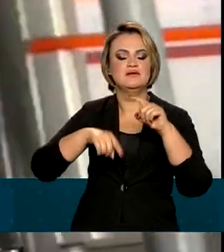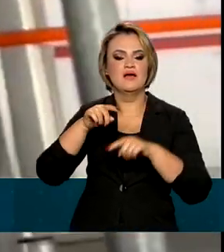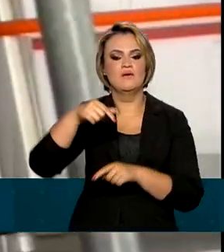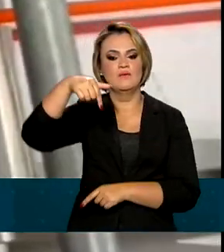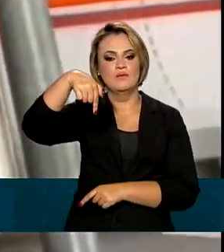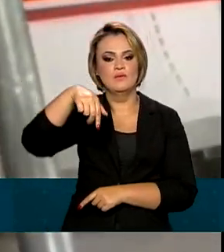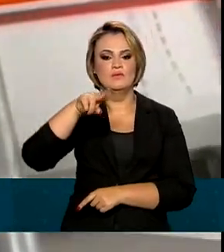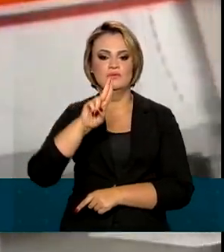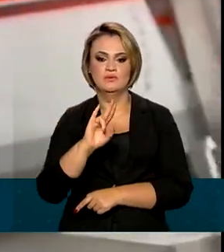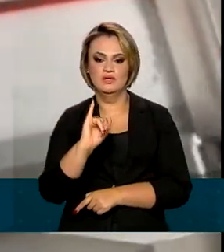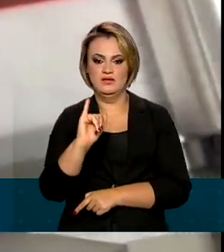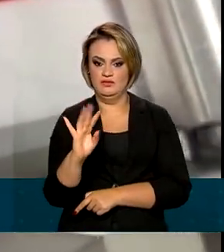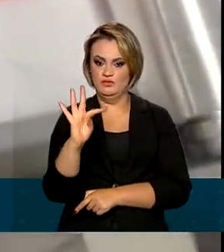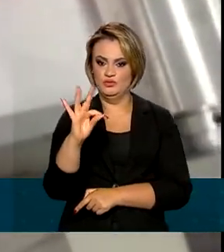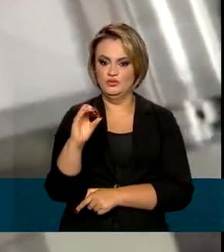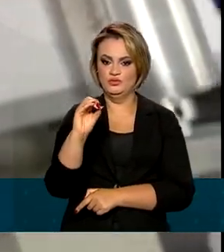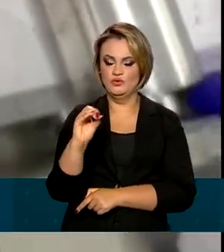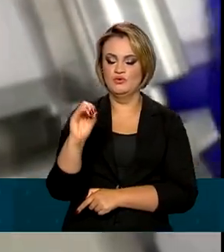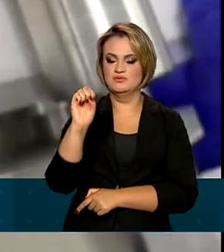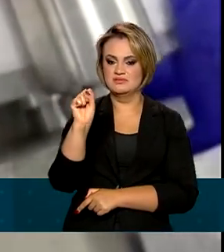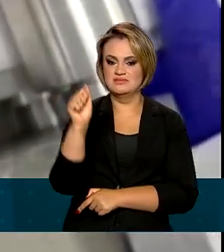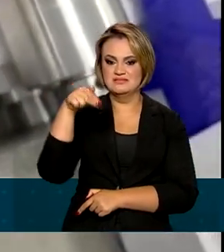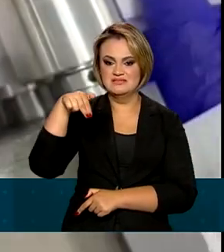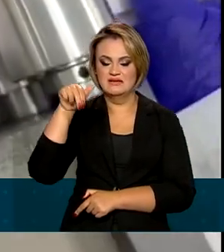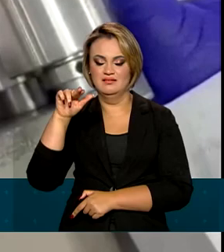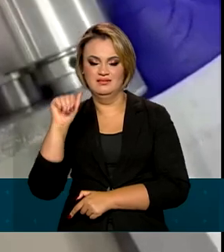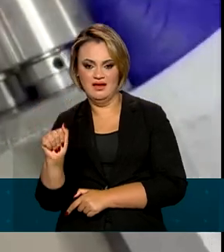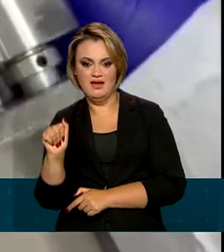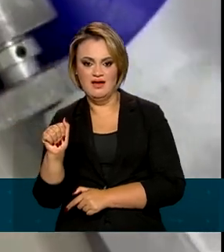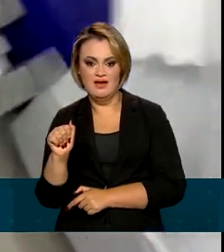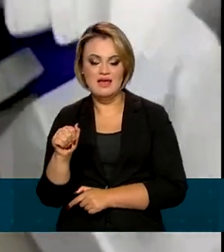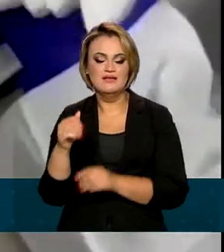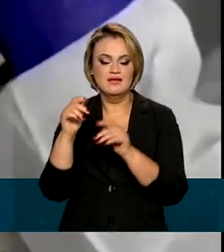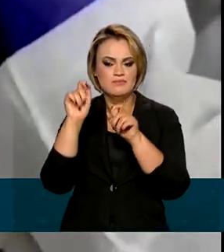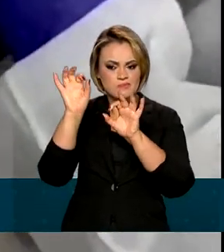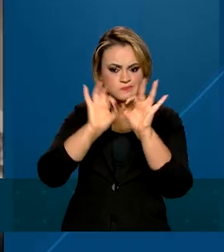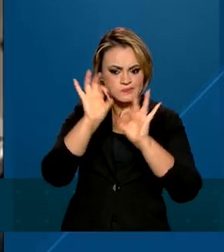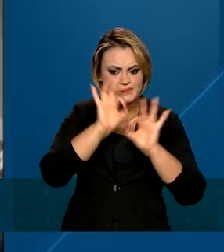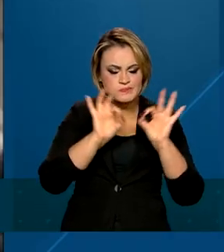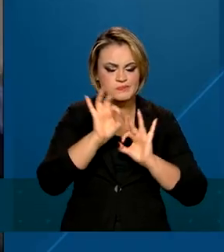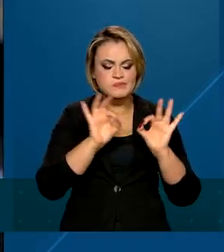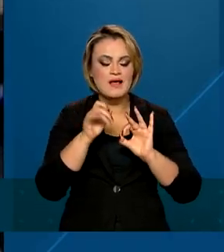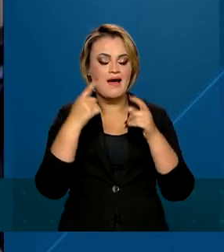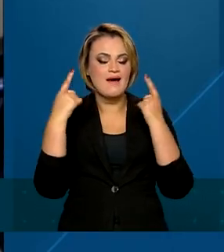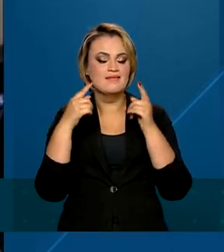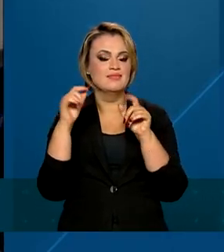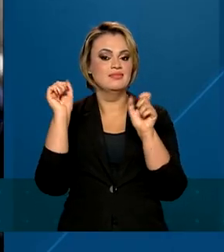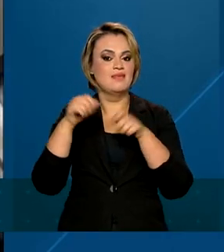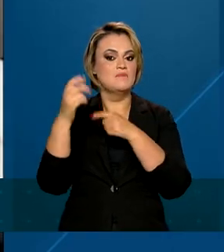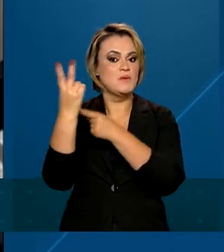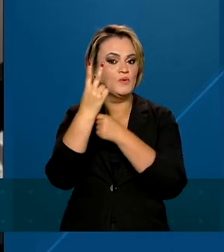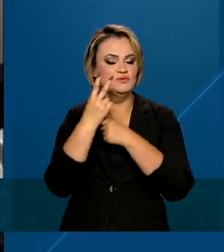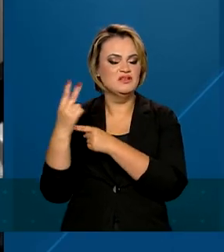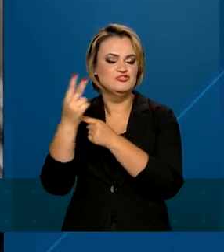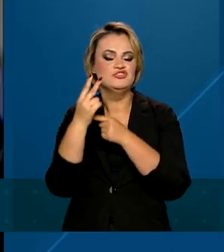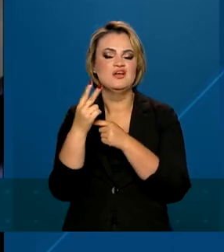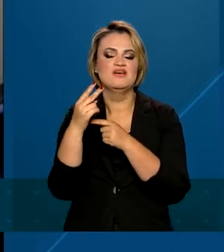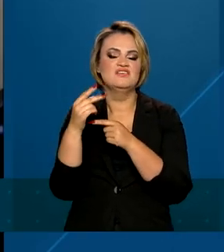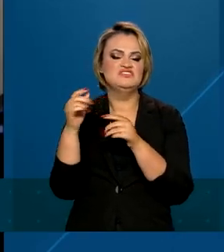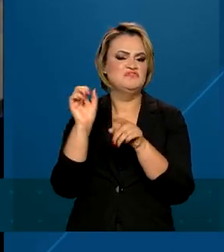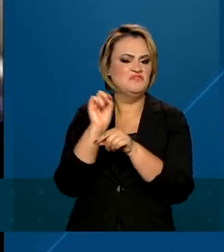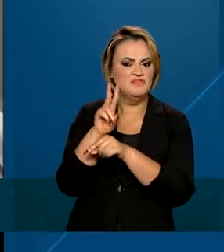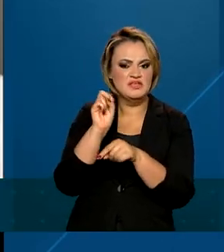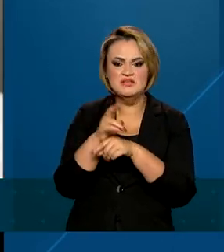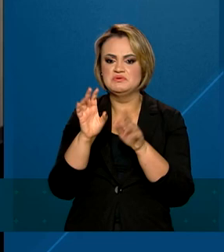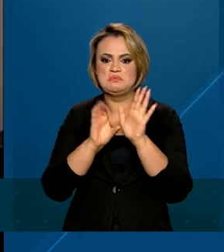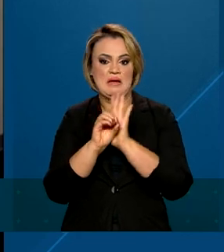substância obtida a partir da casca de crustáceos. O revestimento adicional impede a passagem de partículas virais